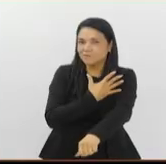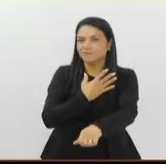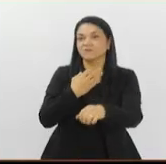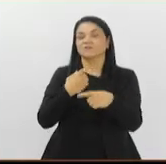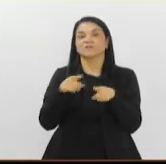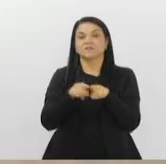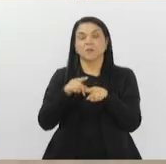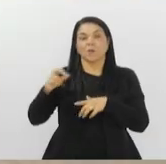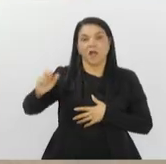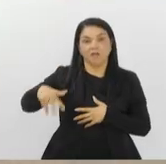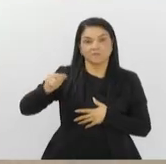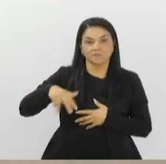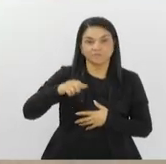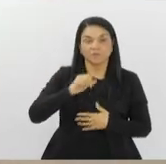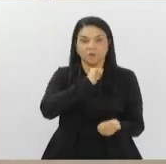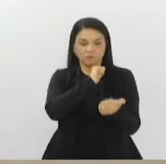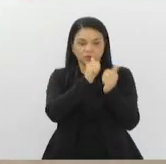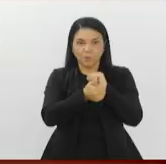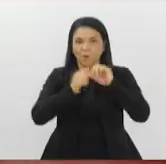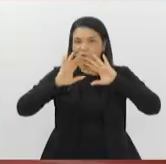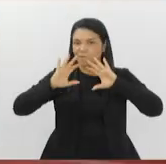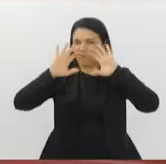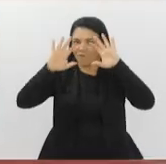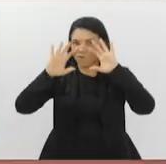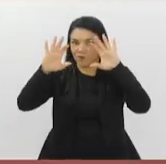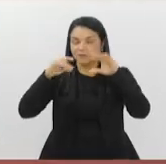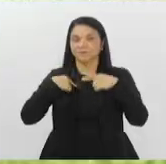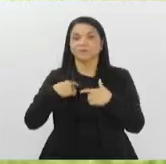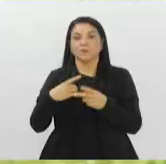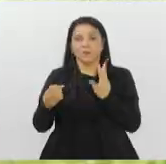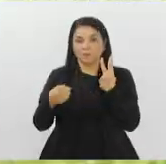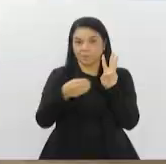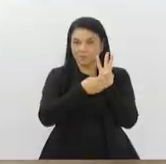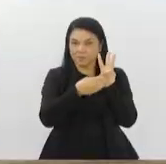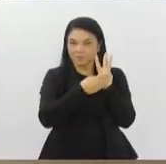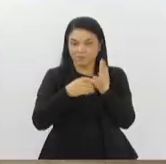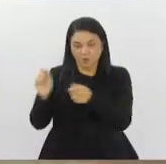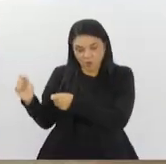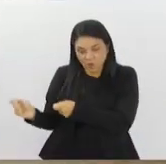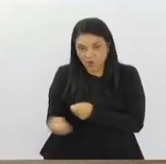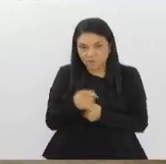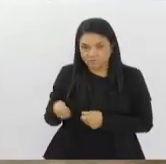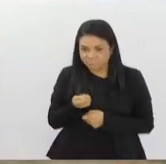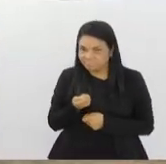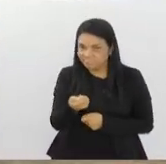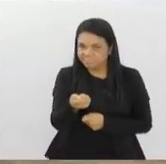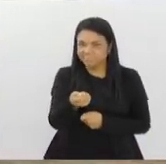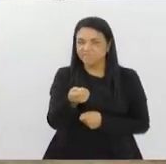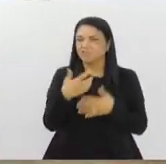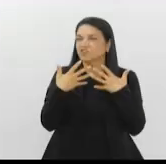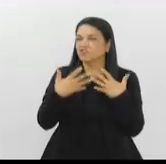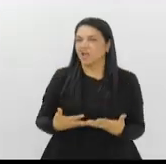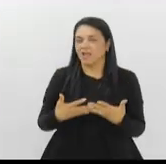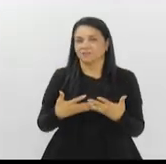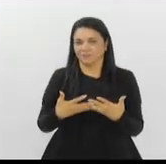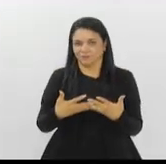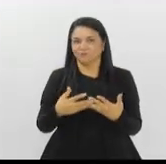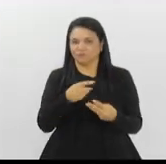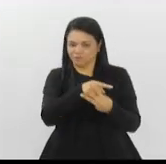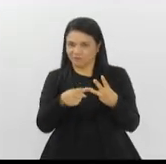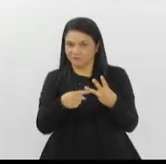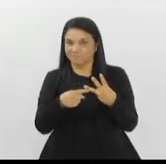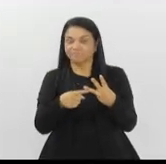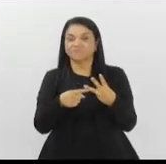são o atletismo, o futebol e o vôlei. O badminton, o golfe e a esgrima foram considerados os mais chatos. O principal